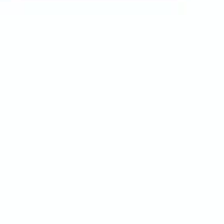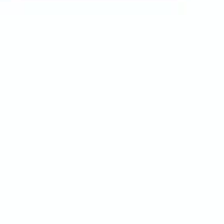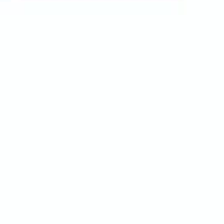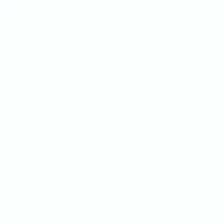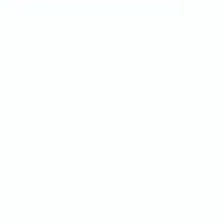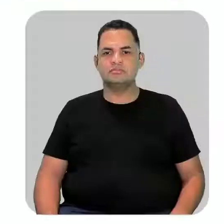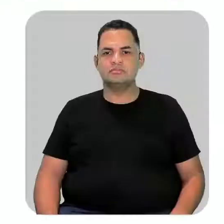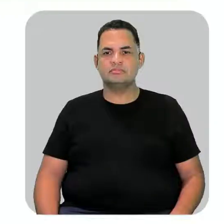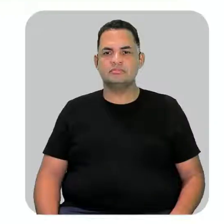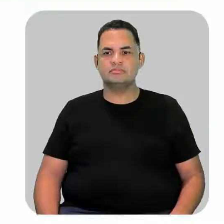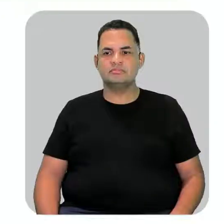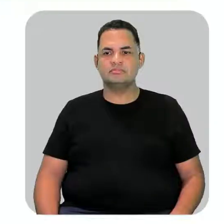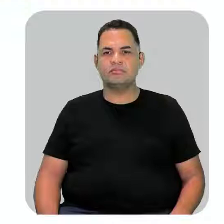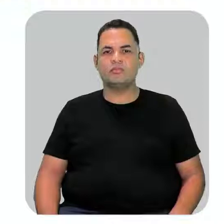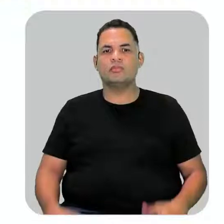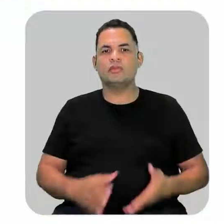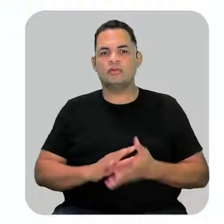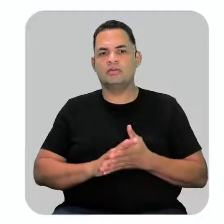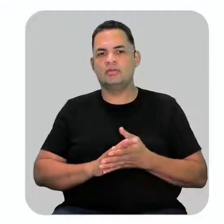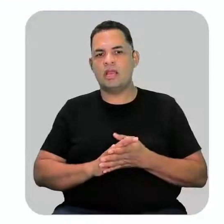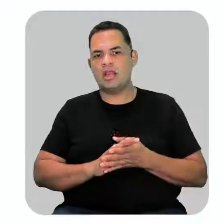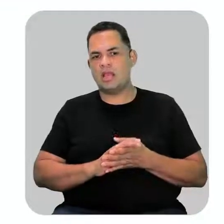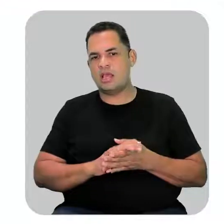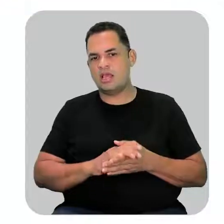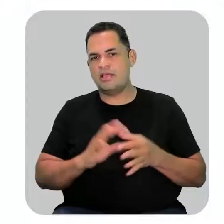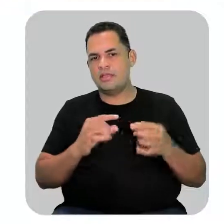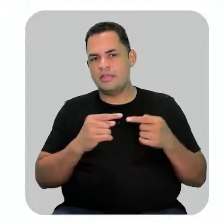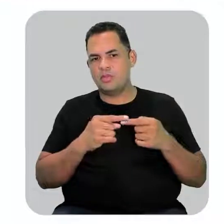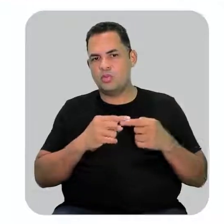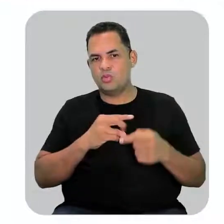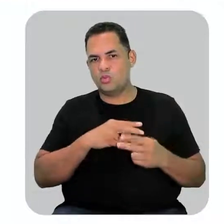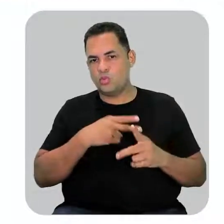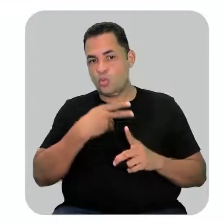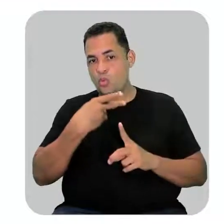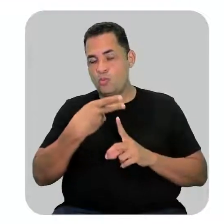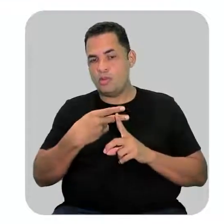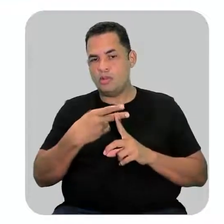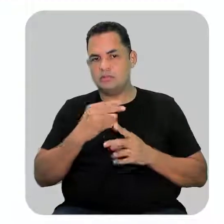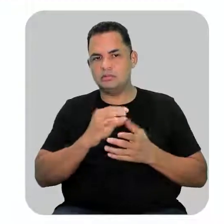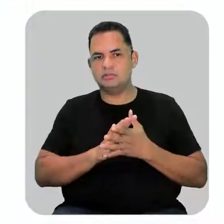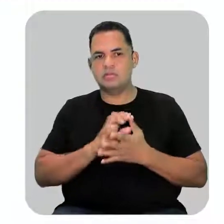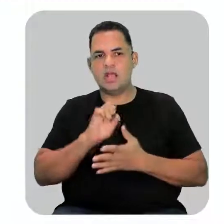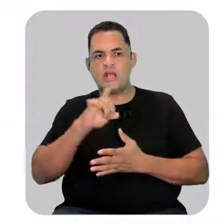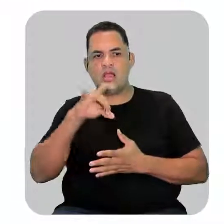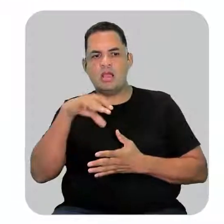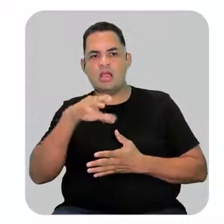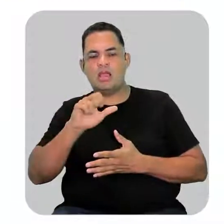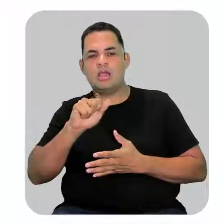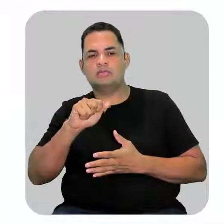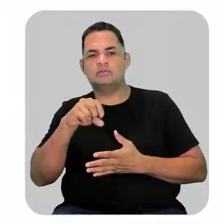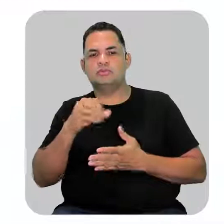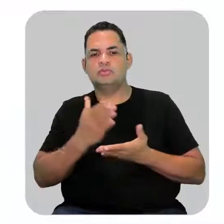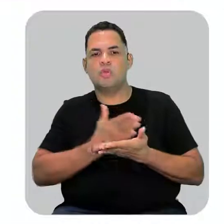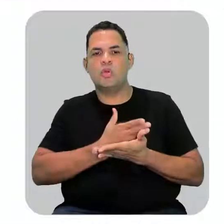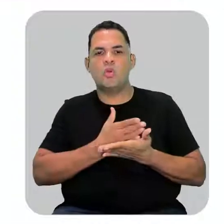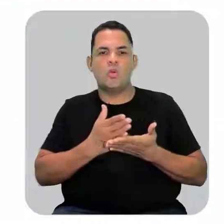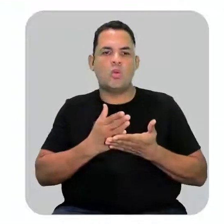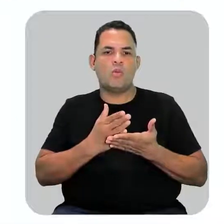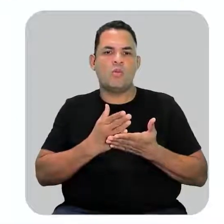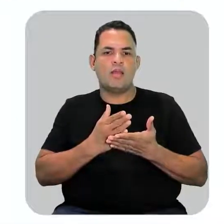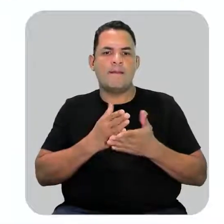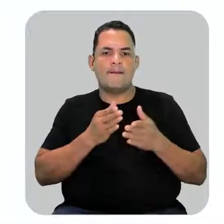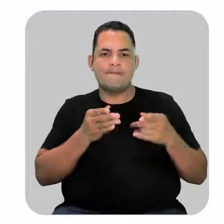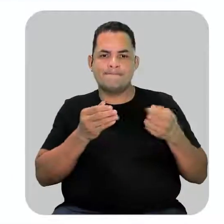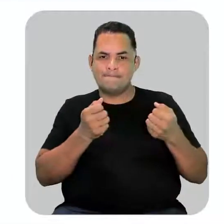extremidade mais próxima da ligação dupla. Nos alcanos, a gente começa sempre mais próximo da